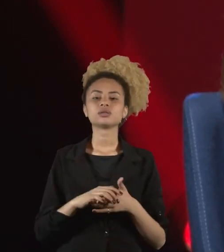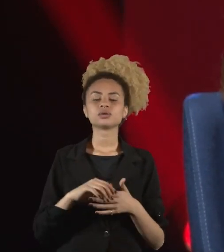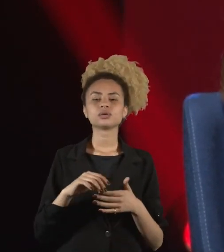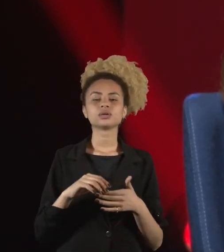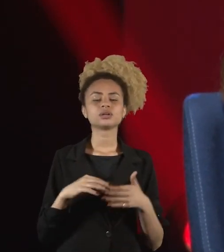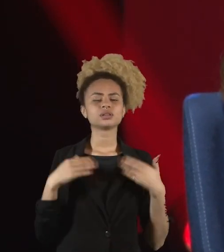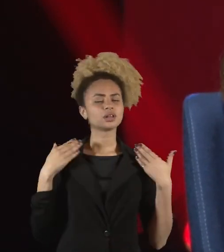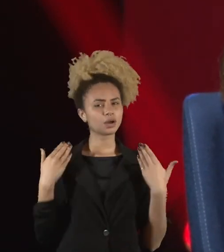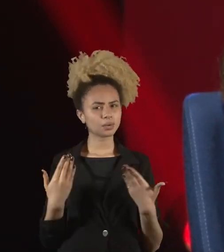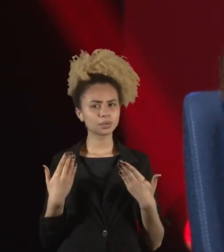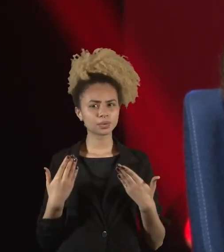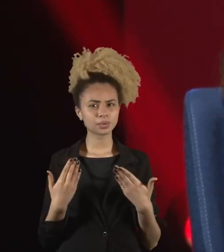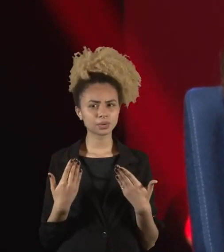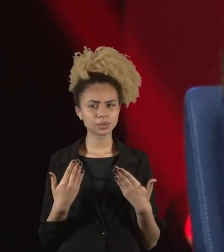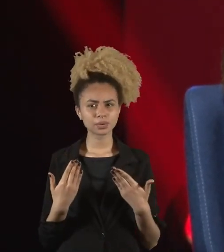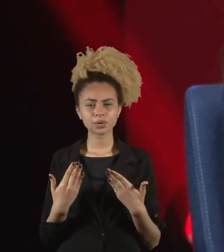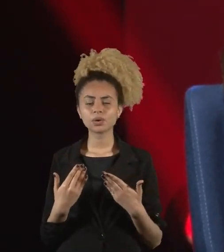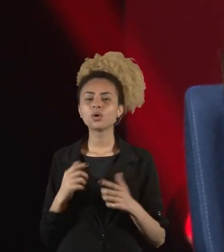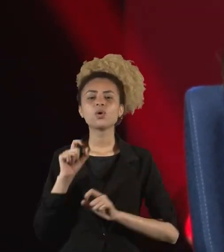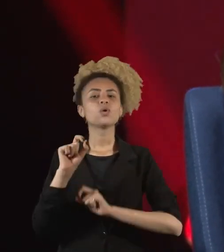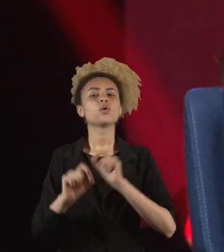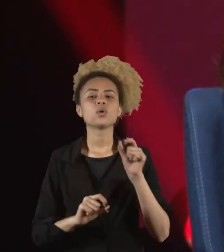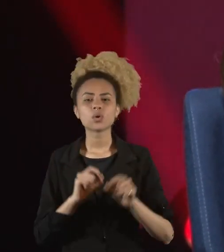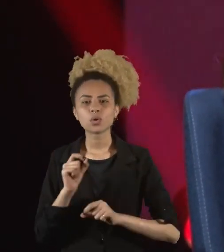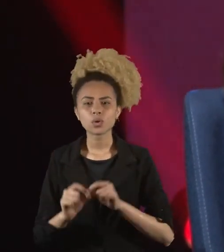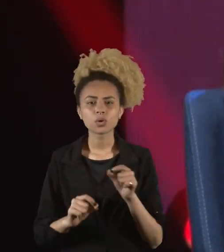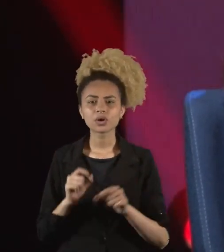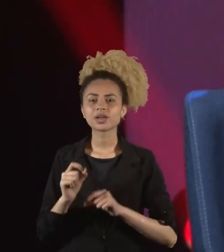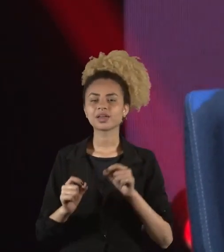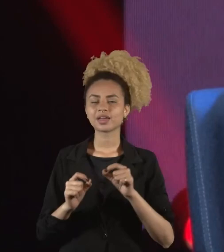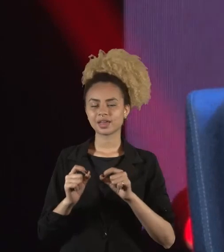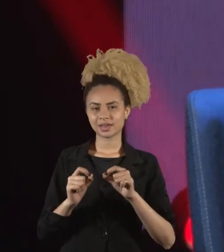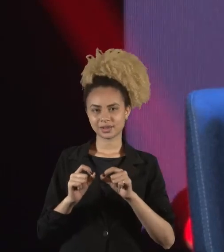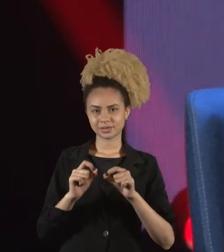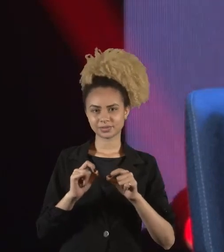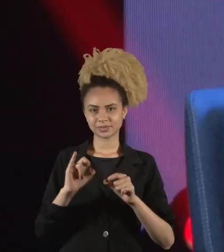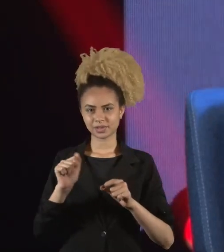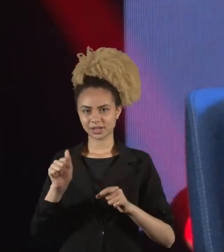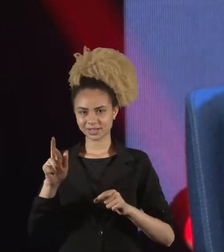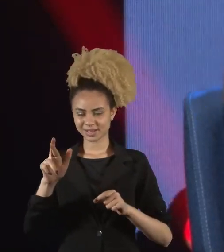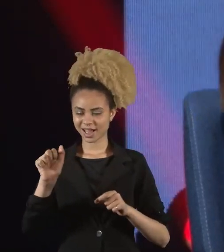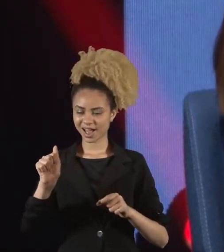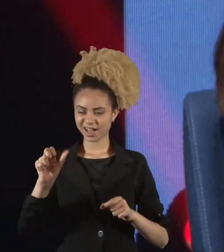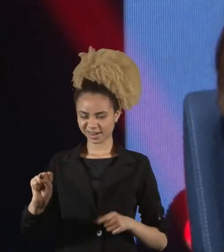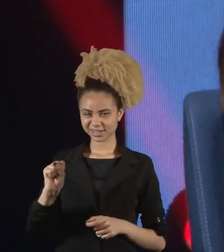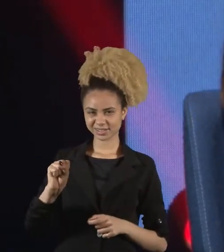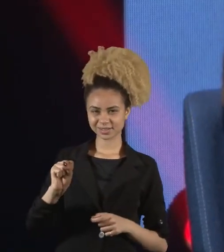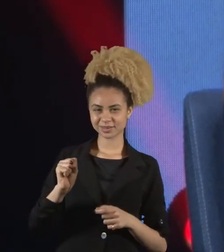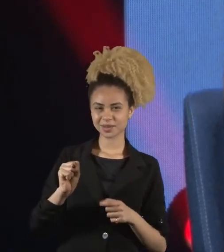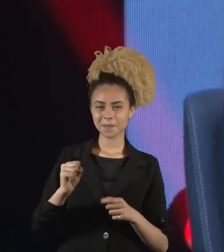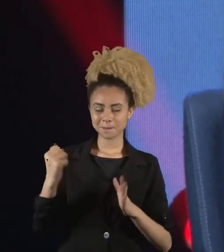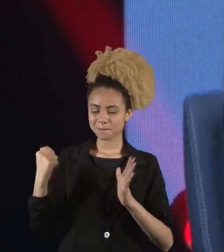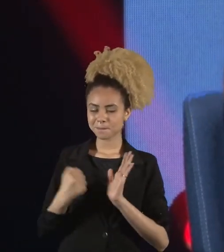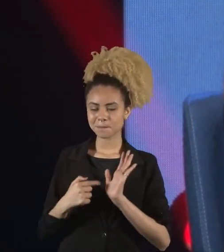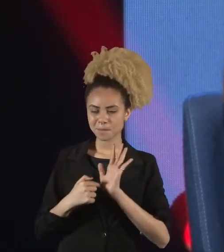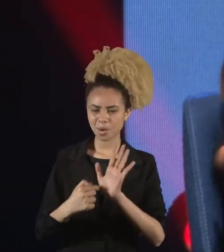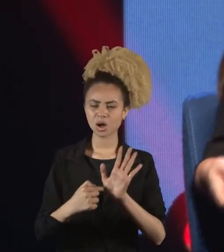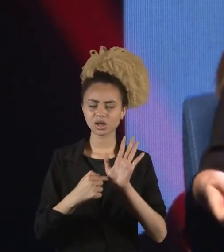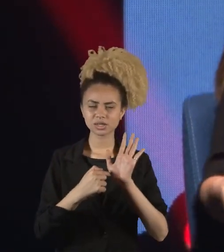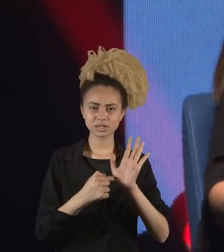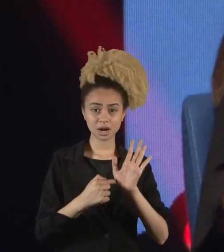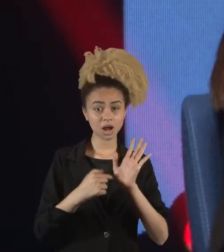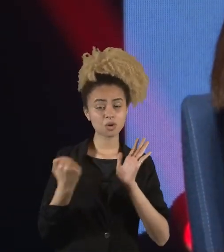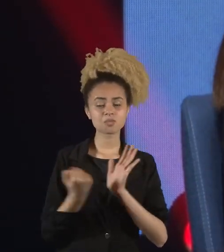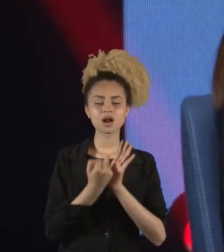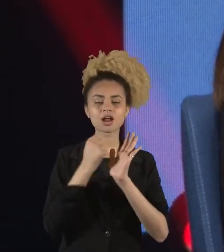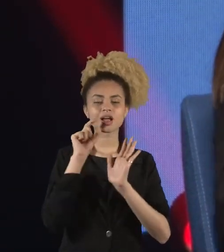e o que as Iaras mais entregam como marca, como atributo para uma